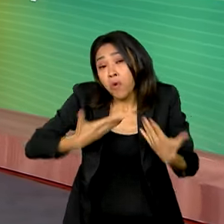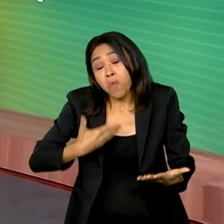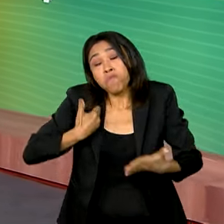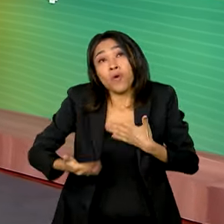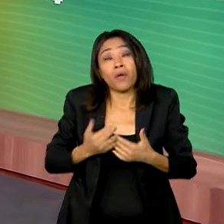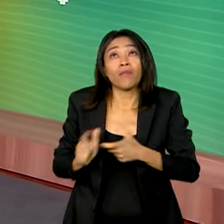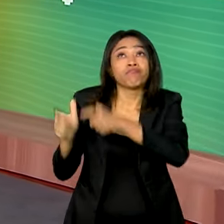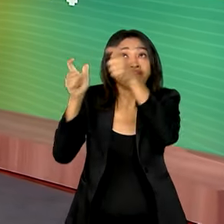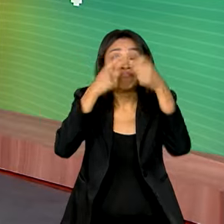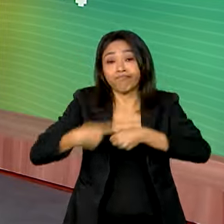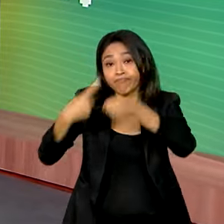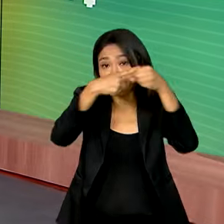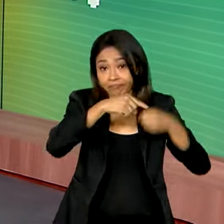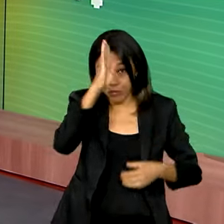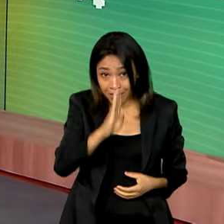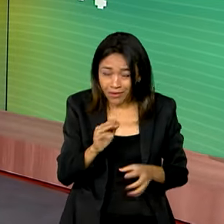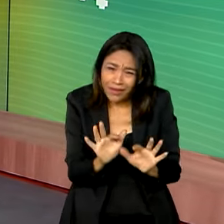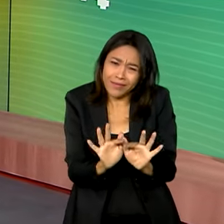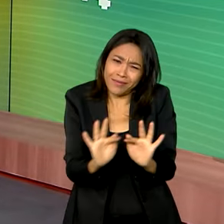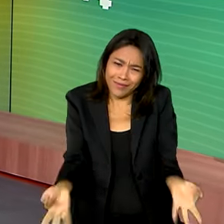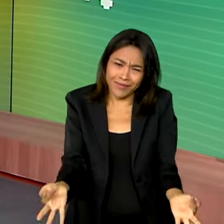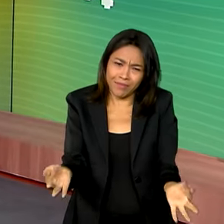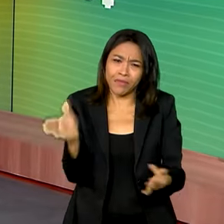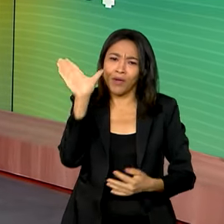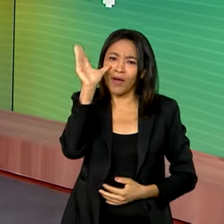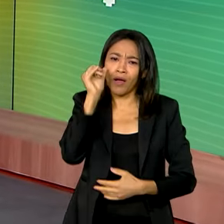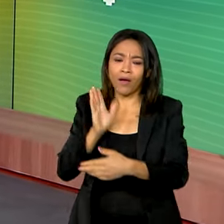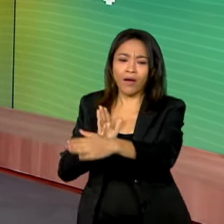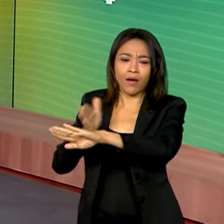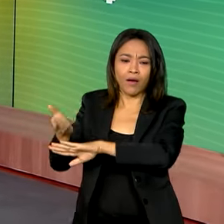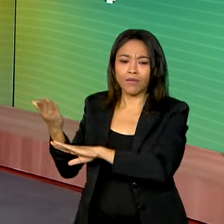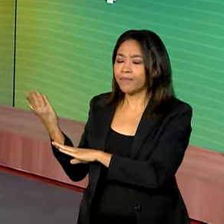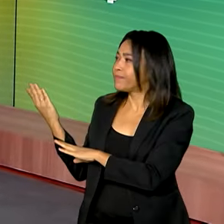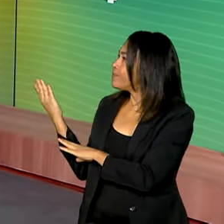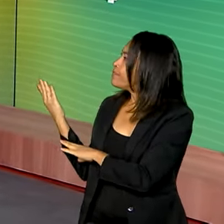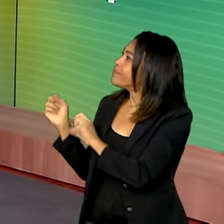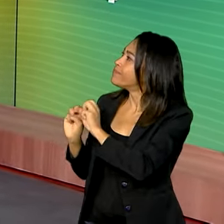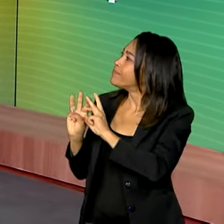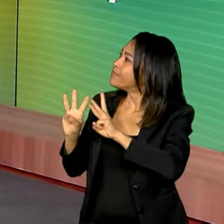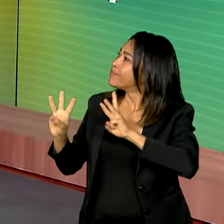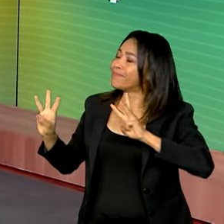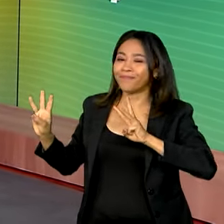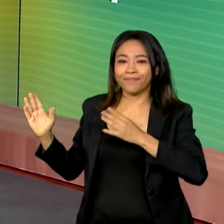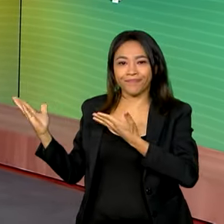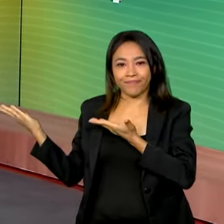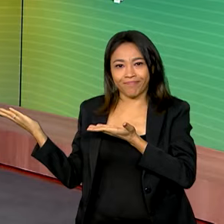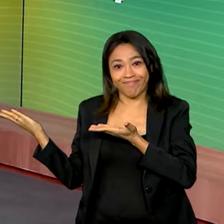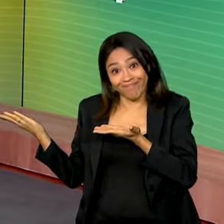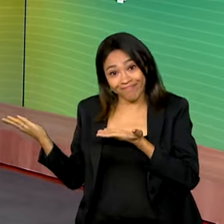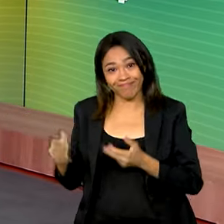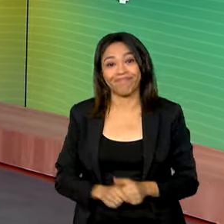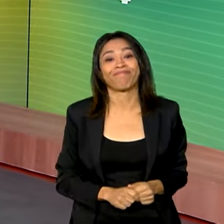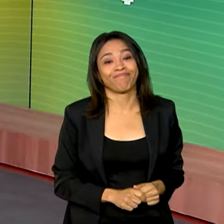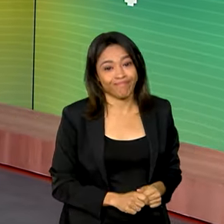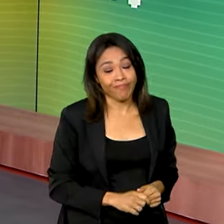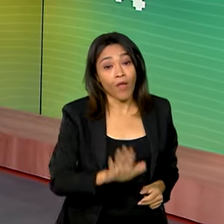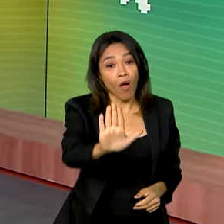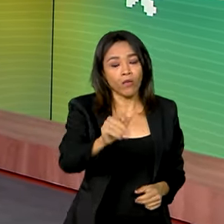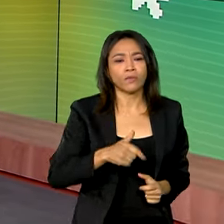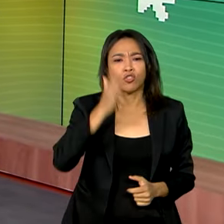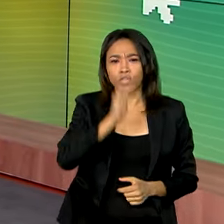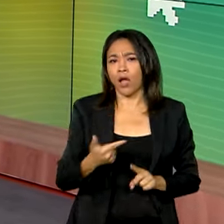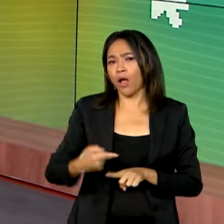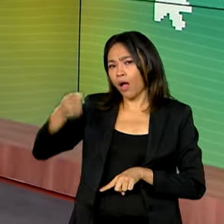outro município brasileiro, é simples. Basta acessar gov.br barra comunica.br. E olha, foi